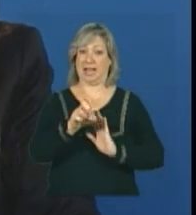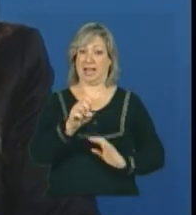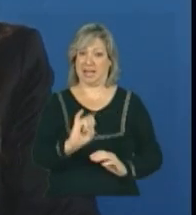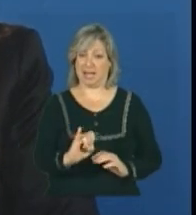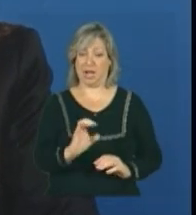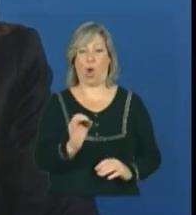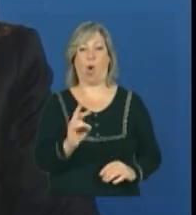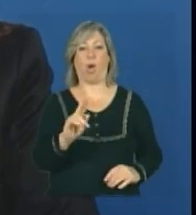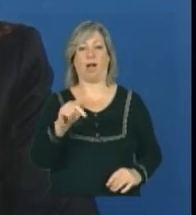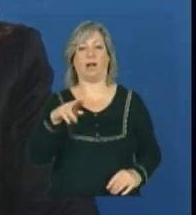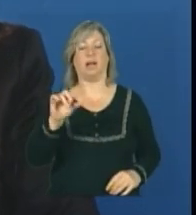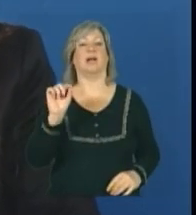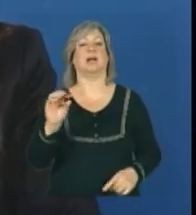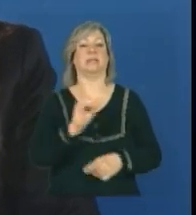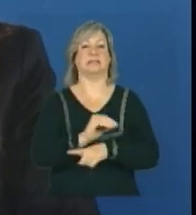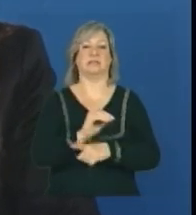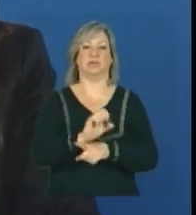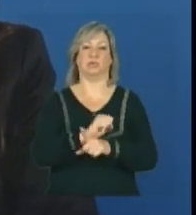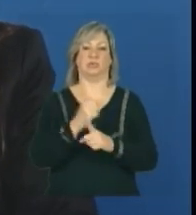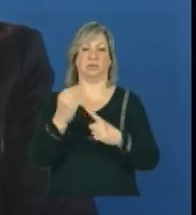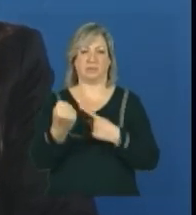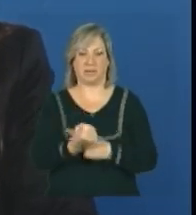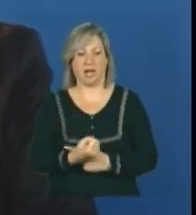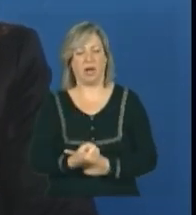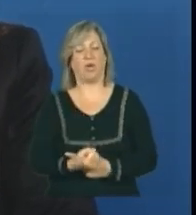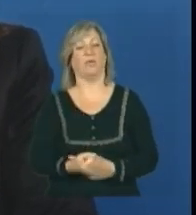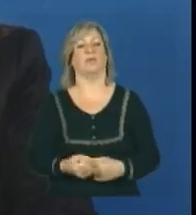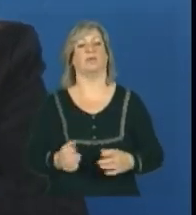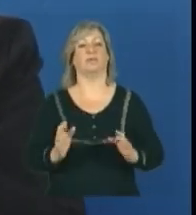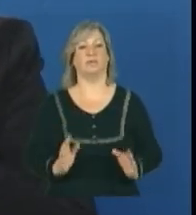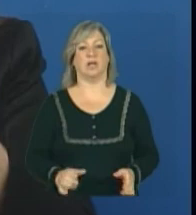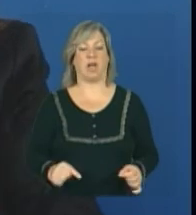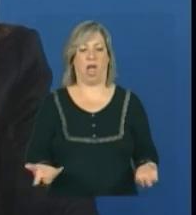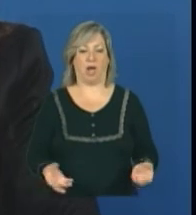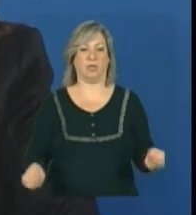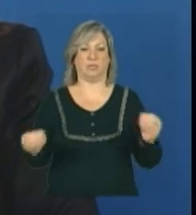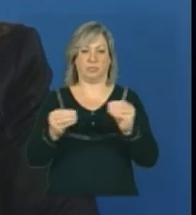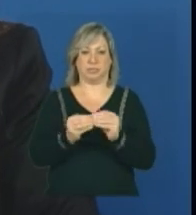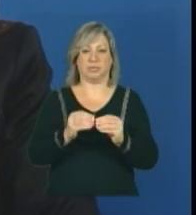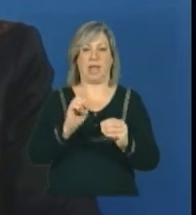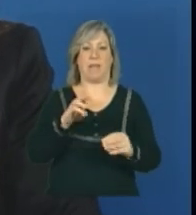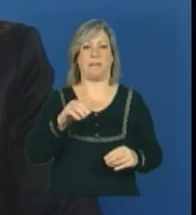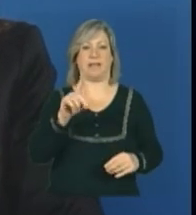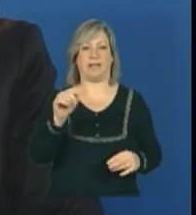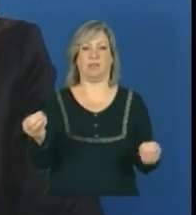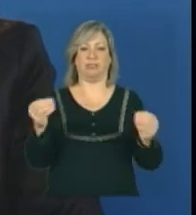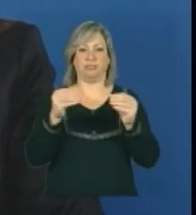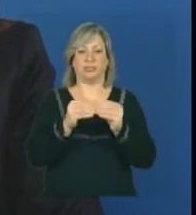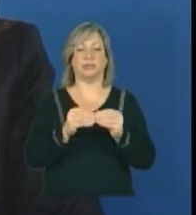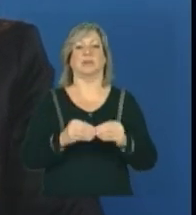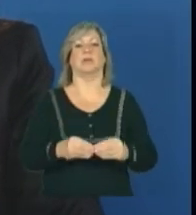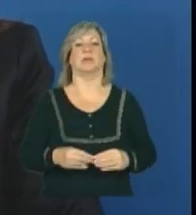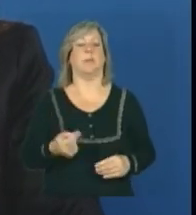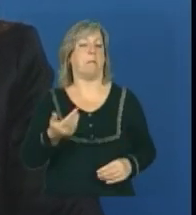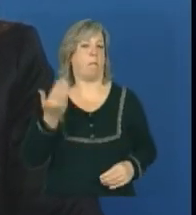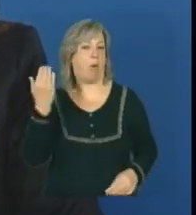lei orgânica de assistência social, que foi agora, enfim, emendada recentemente, e